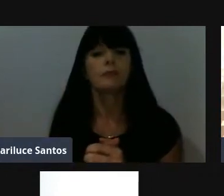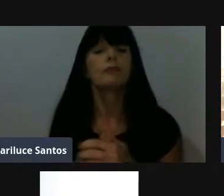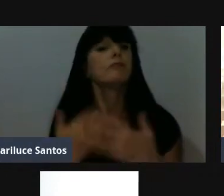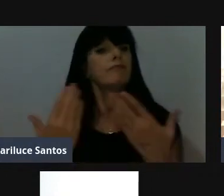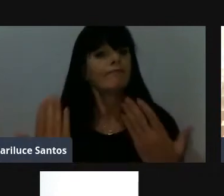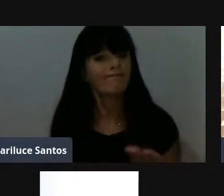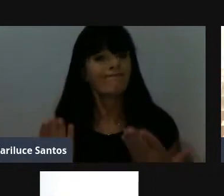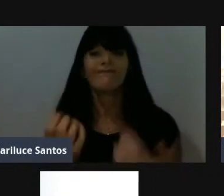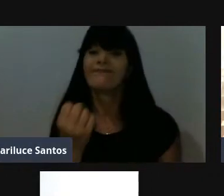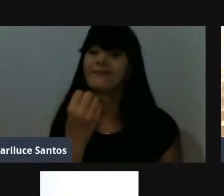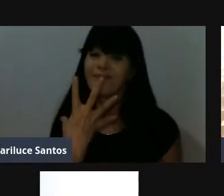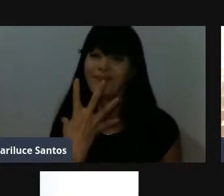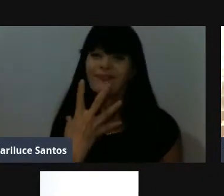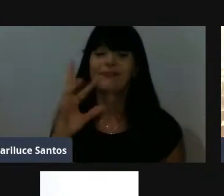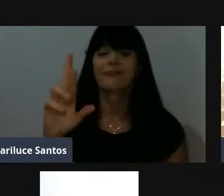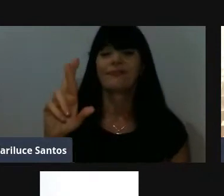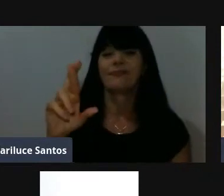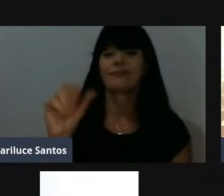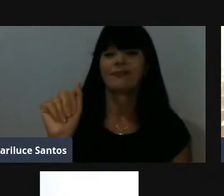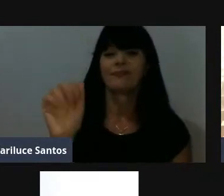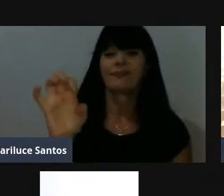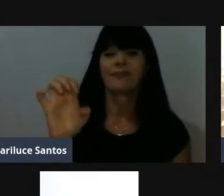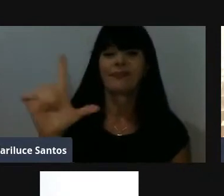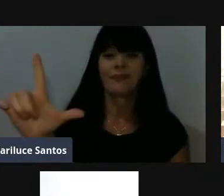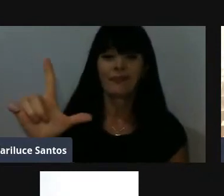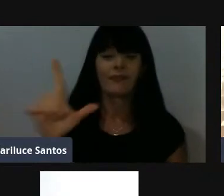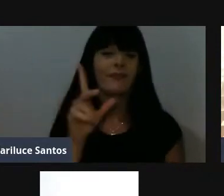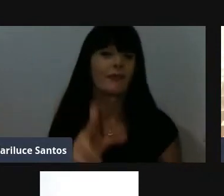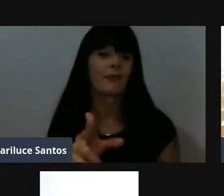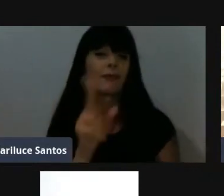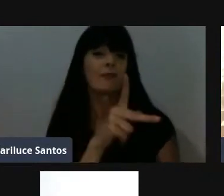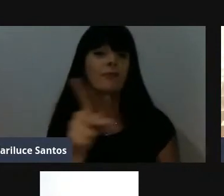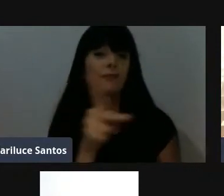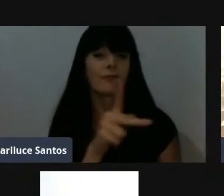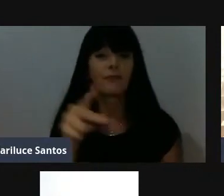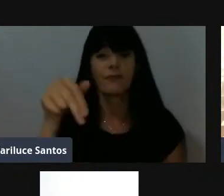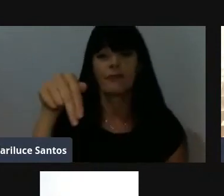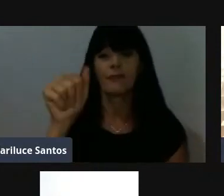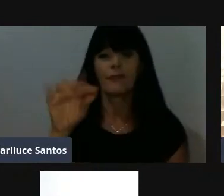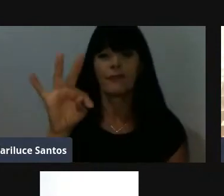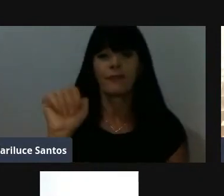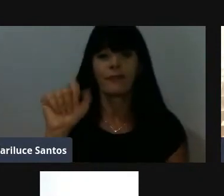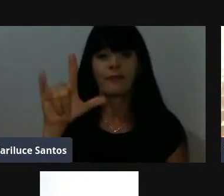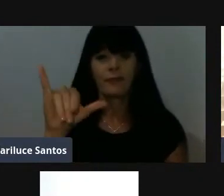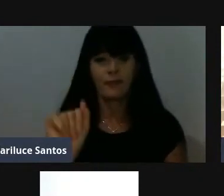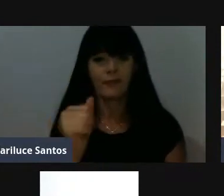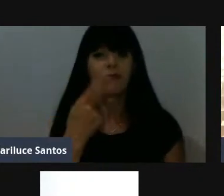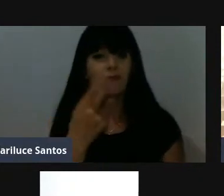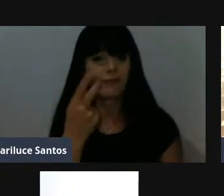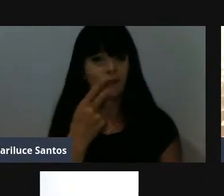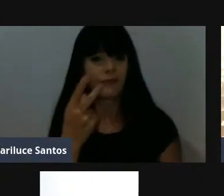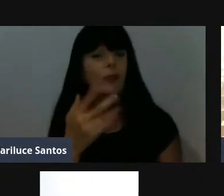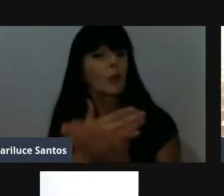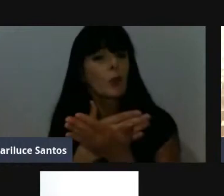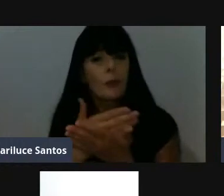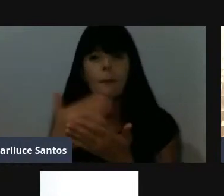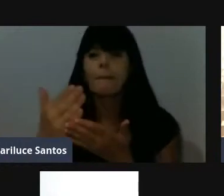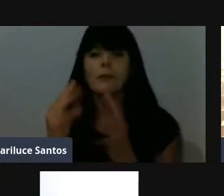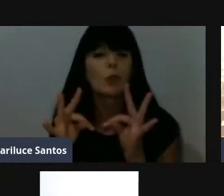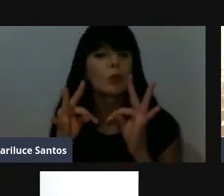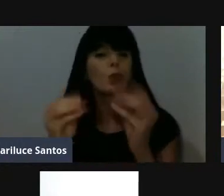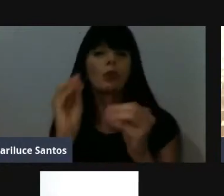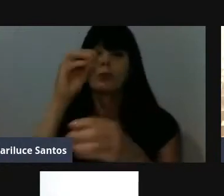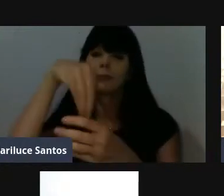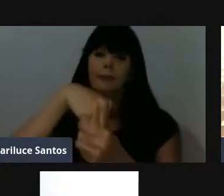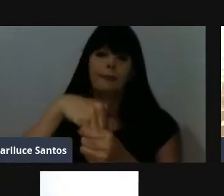Então, muito bem. O Rafael, como a dona Natália disse, realmente, tudo começa